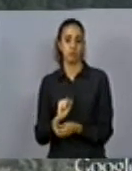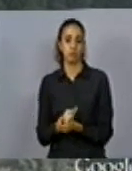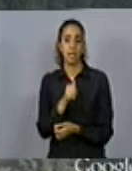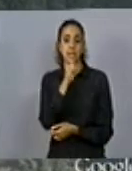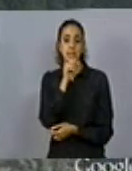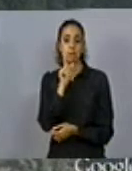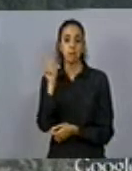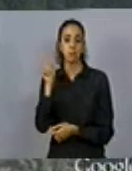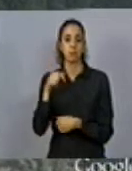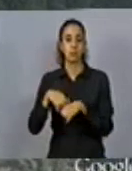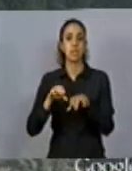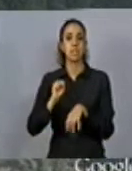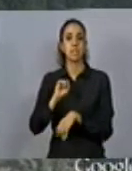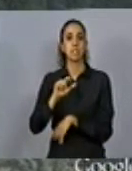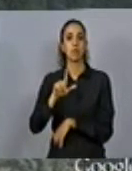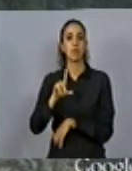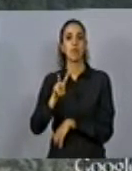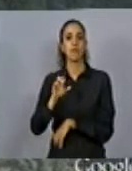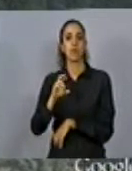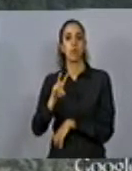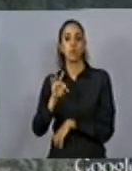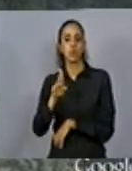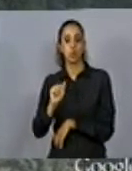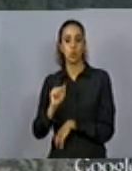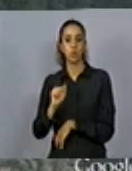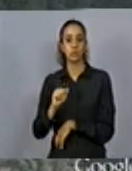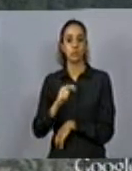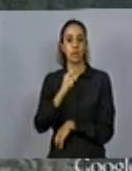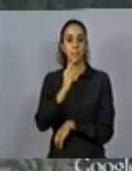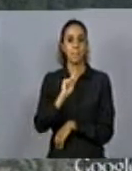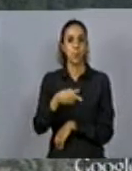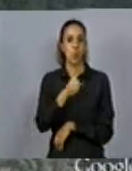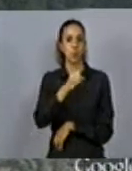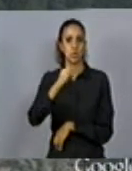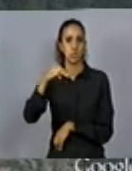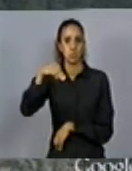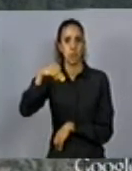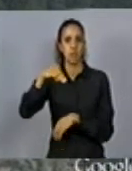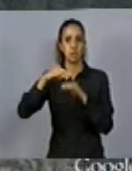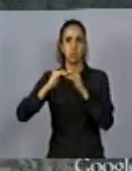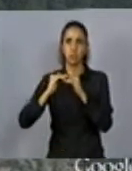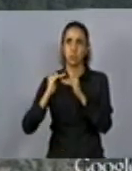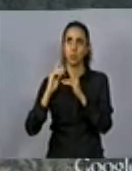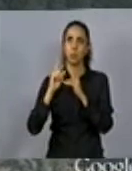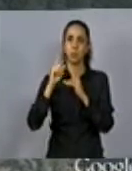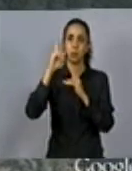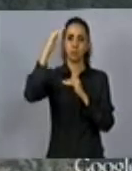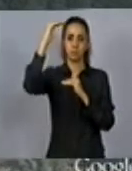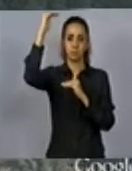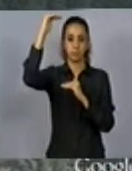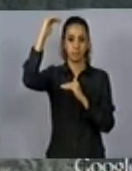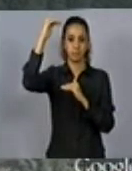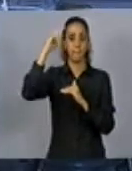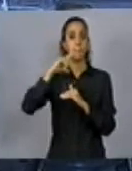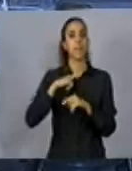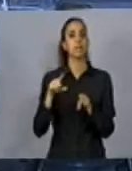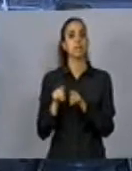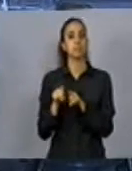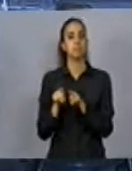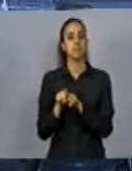atividade de civicultura acima de 1.800 metros no município de Campos do Jordão. Também uma das atividades que fica